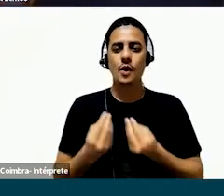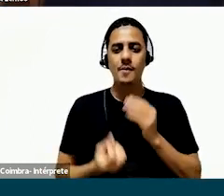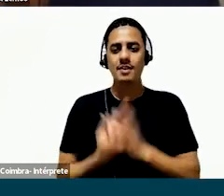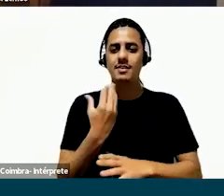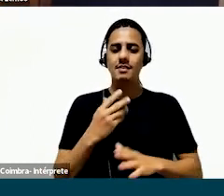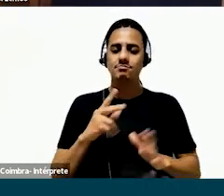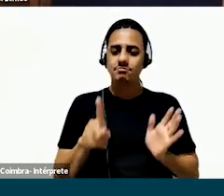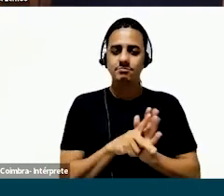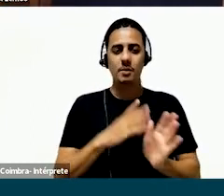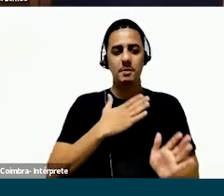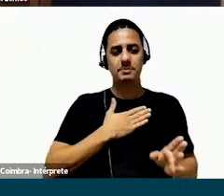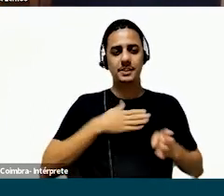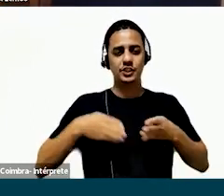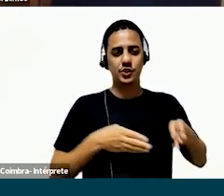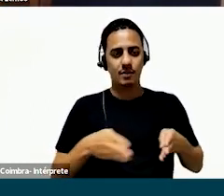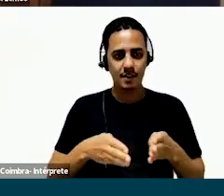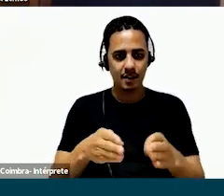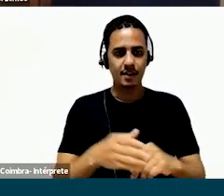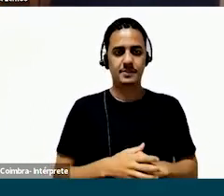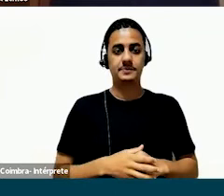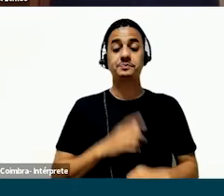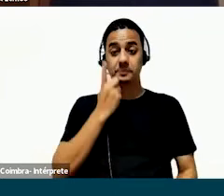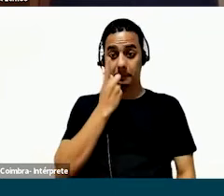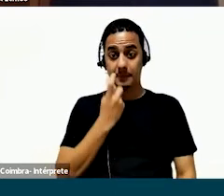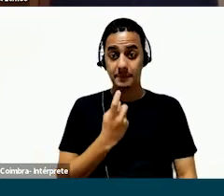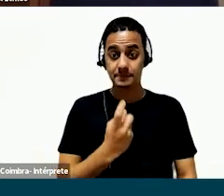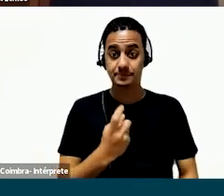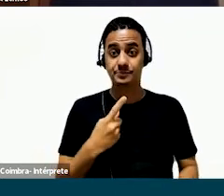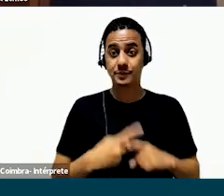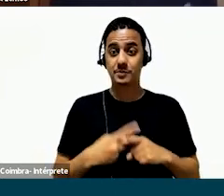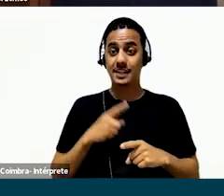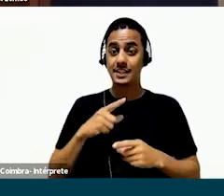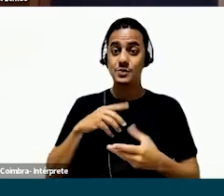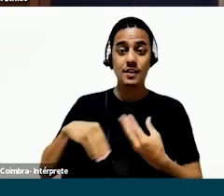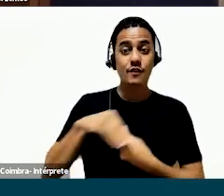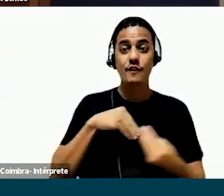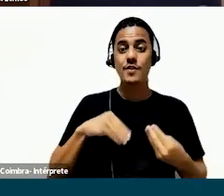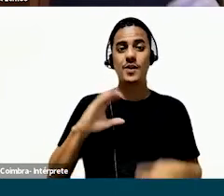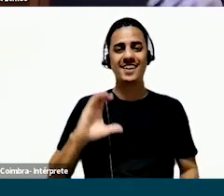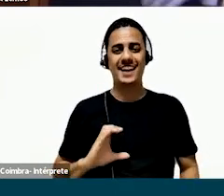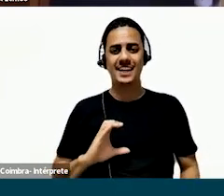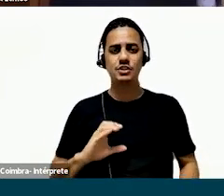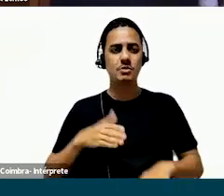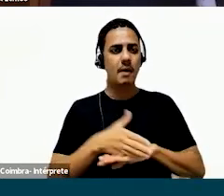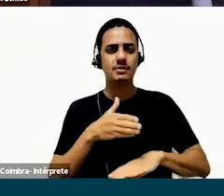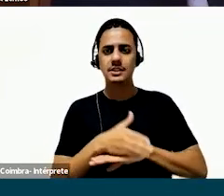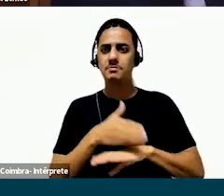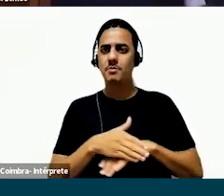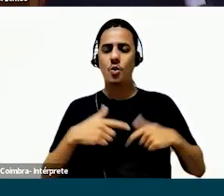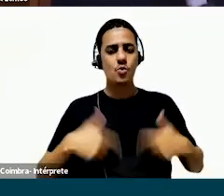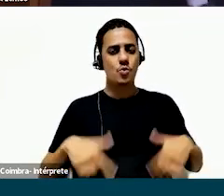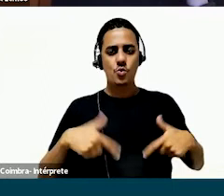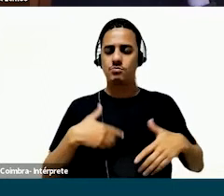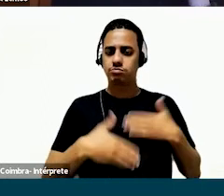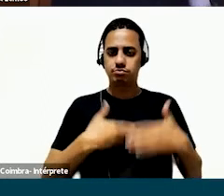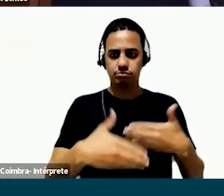o jogo de construir a sua própria jornada. E aí foi muito interessante, porque, inclusive, isso envolveu demais a cliente que